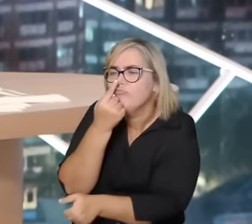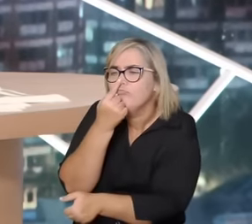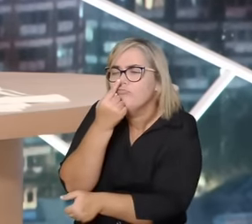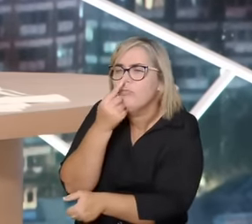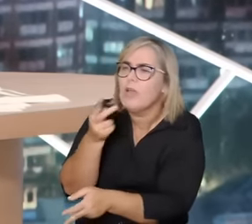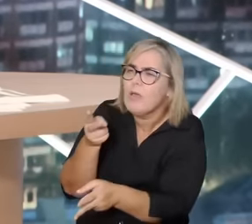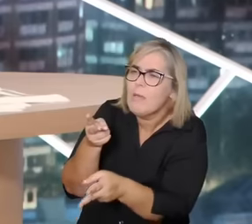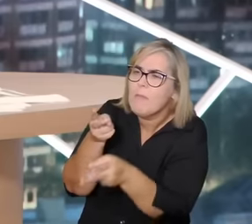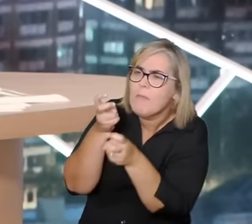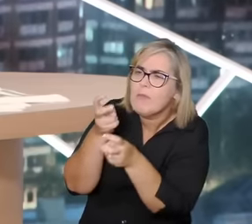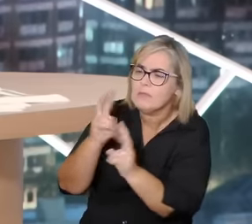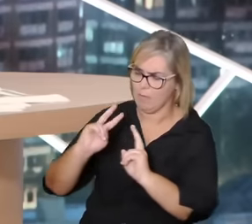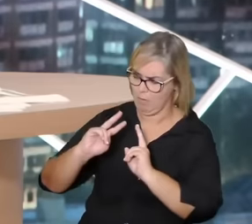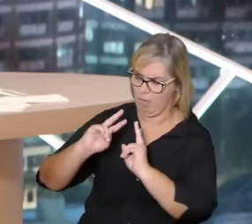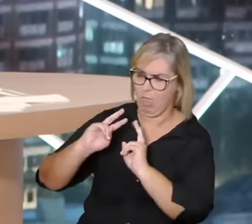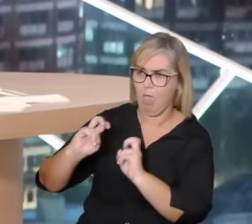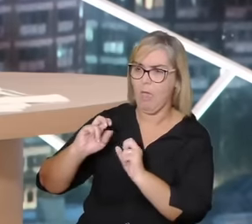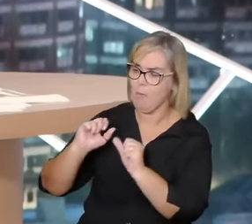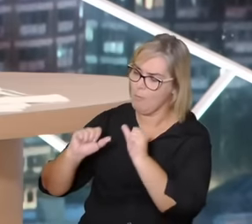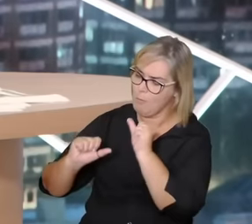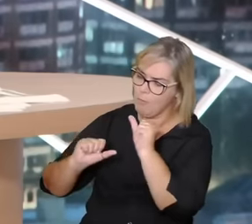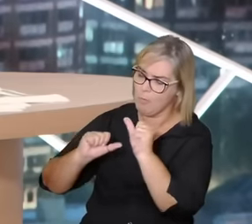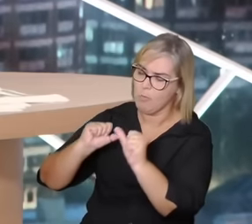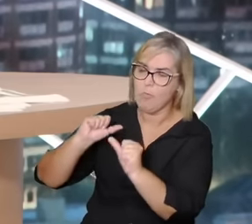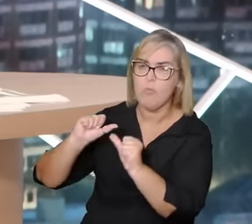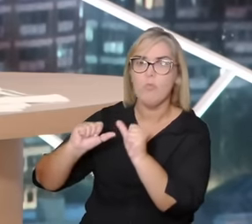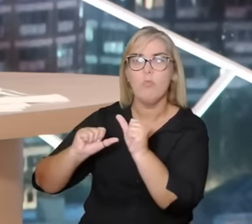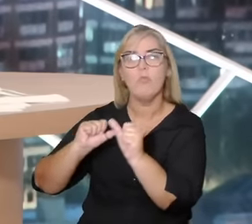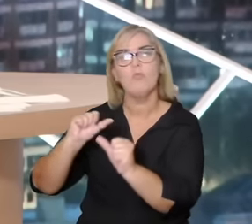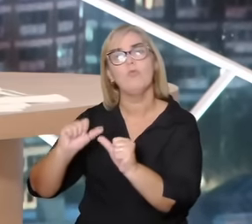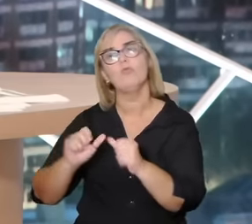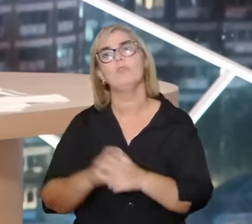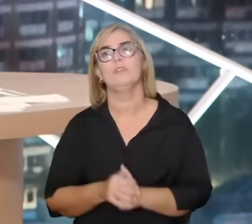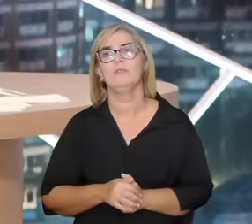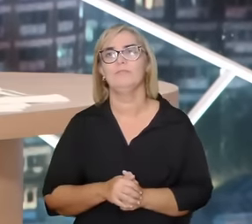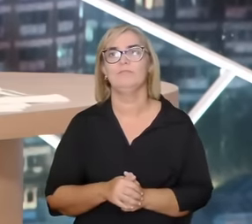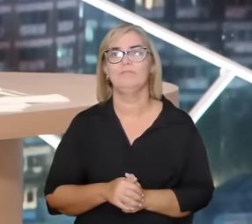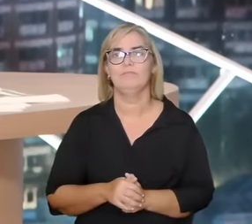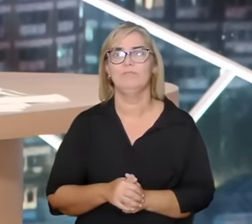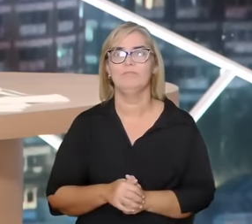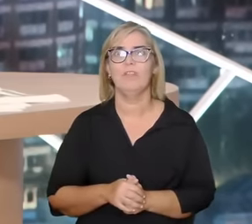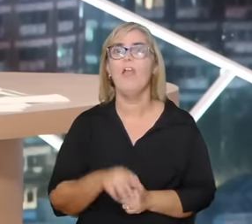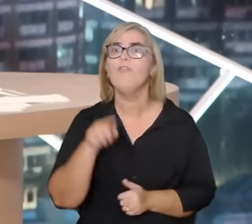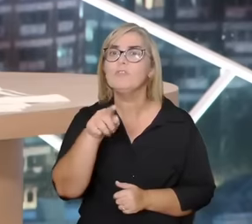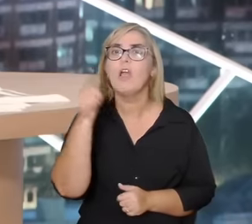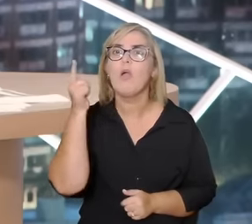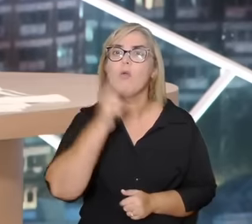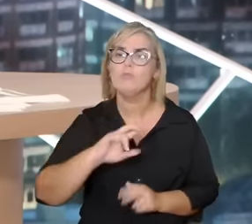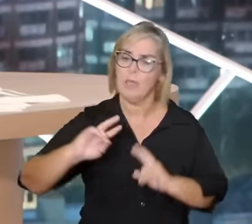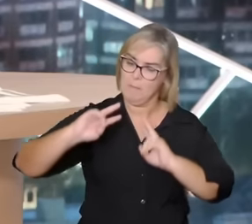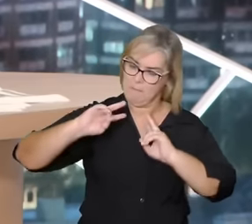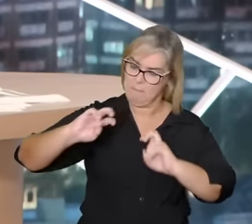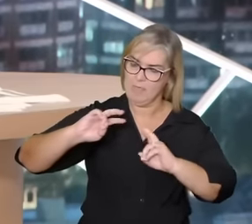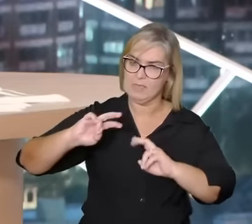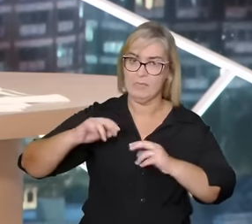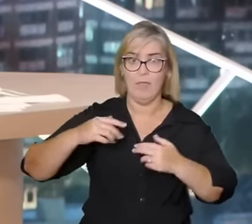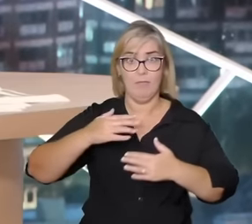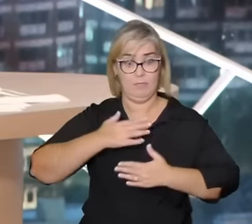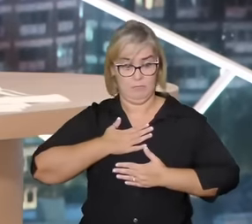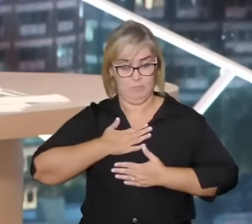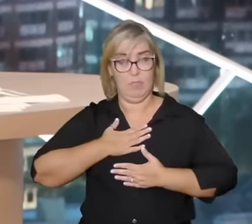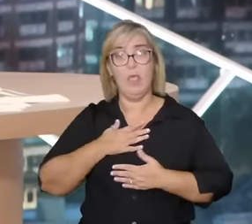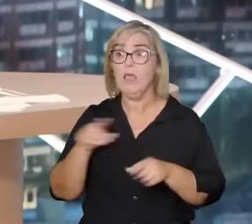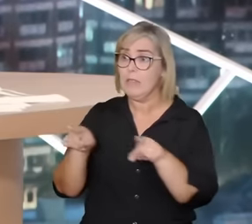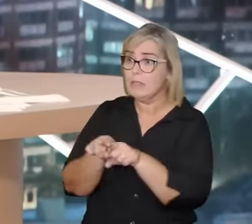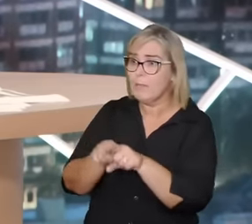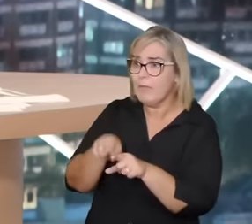enxergar aquilo que tem no outro aquilo que tem em nós e essa relação